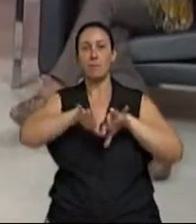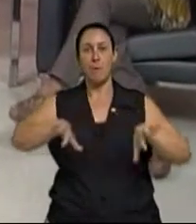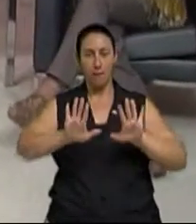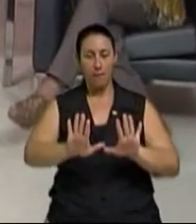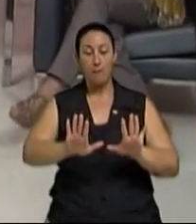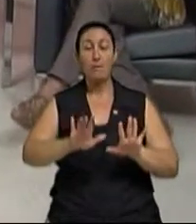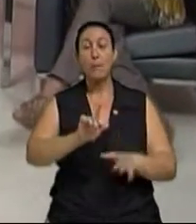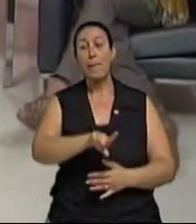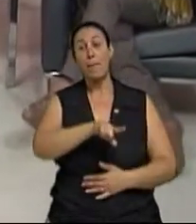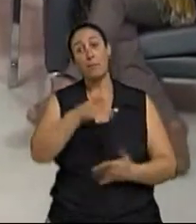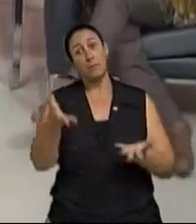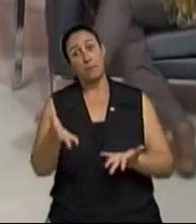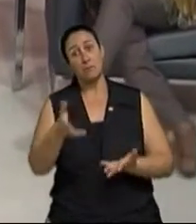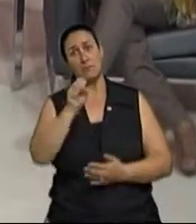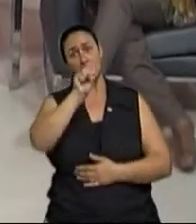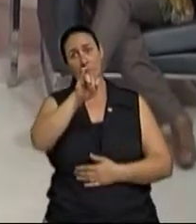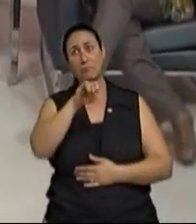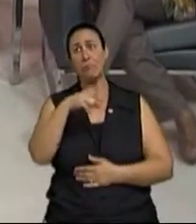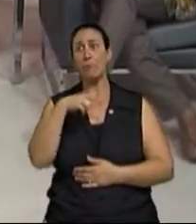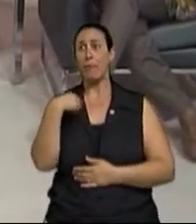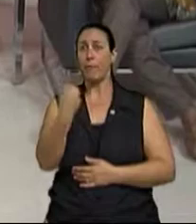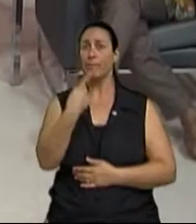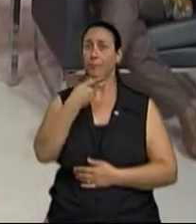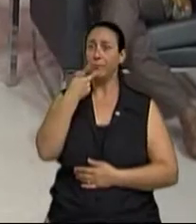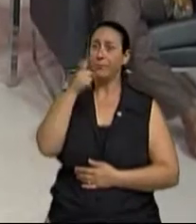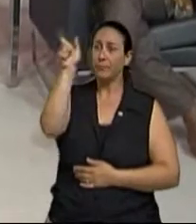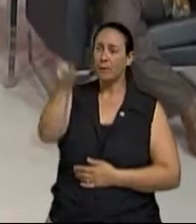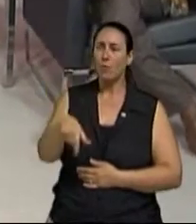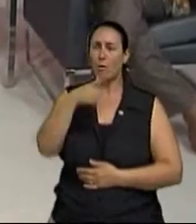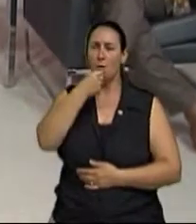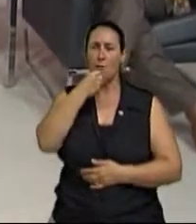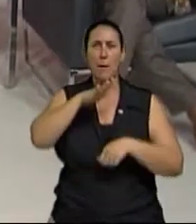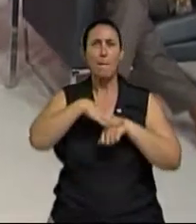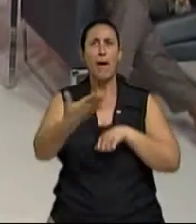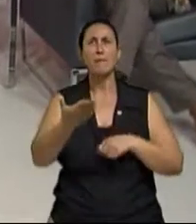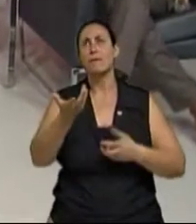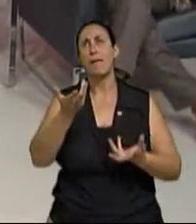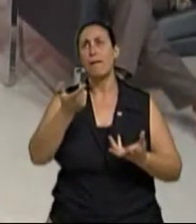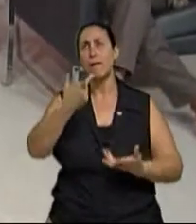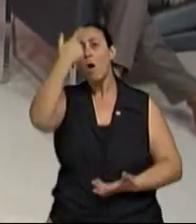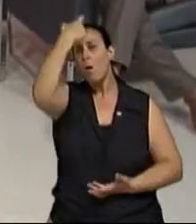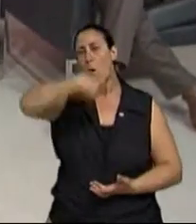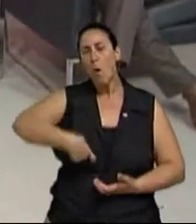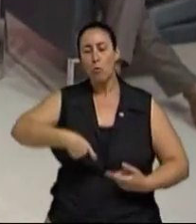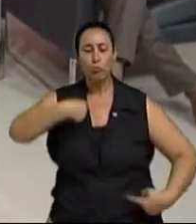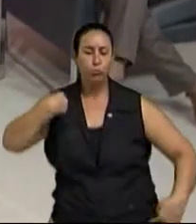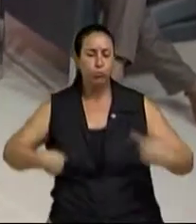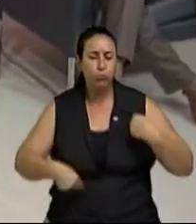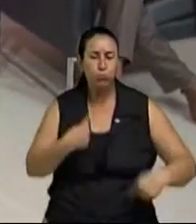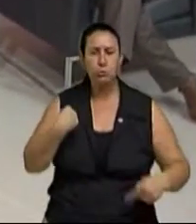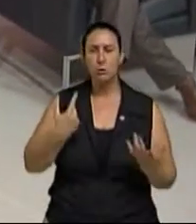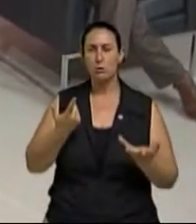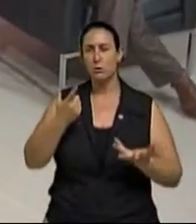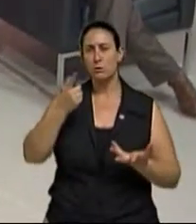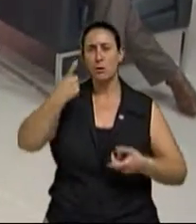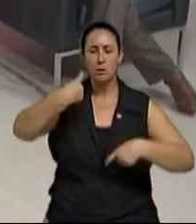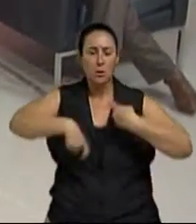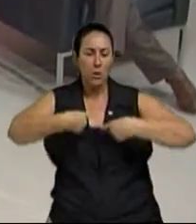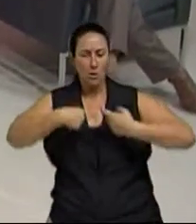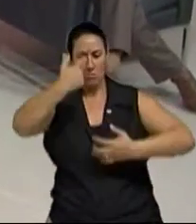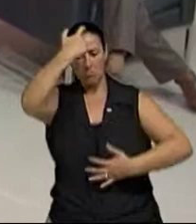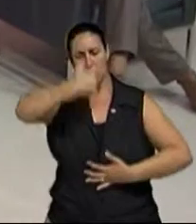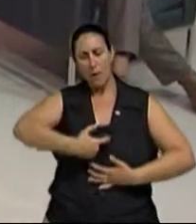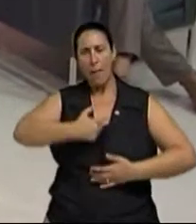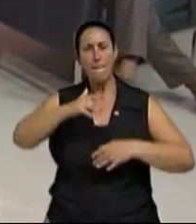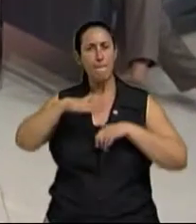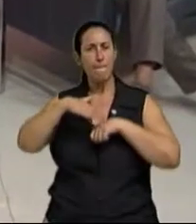falando de um homem num sentido mais biológico, no sentido de uma masculinidade mais cultural, aí nós